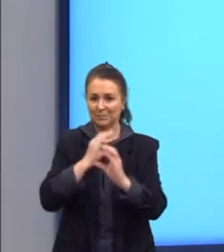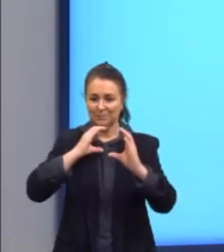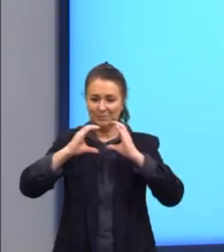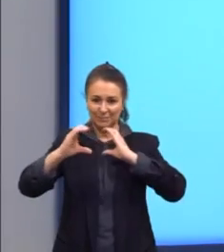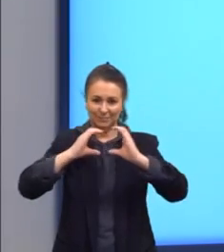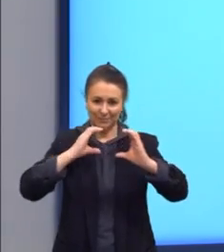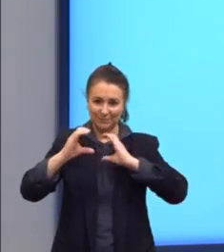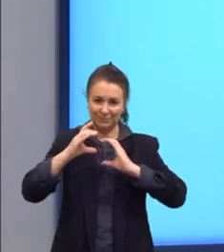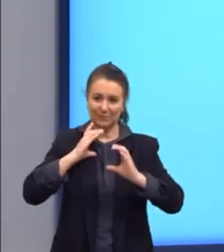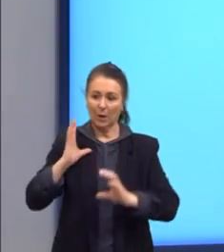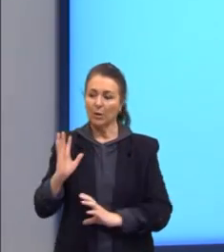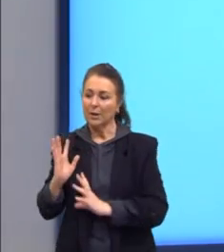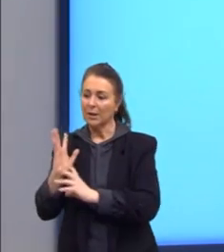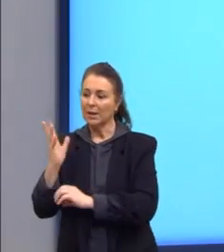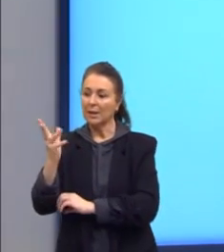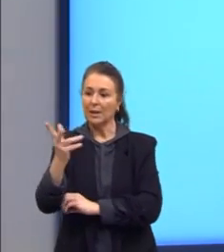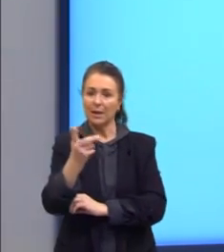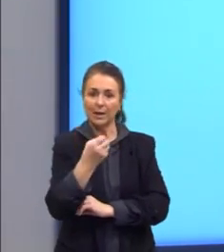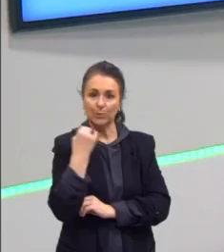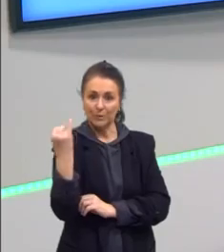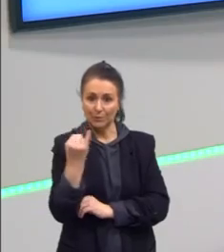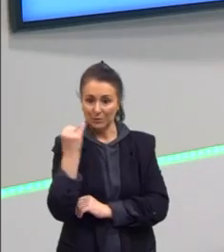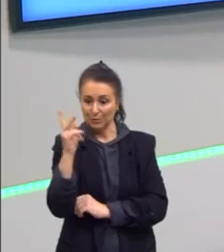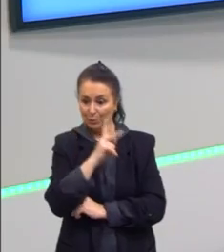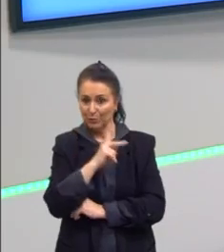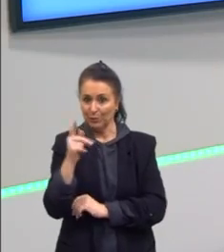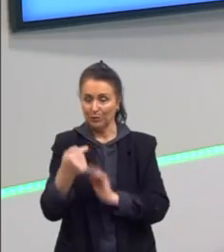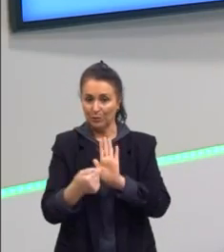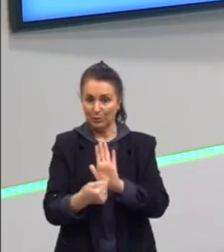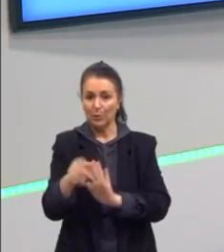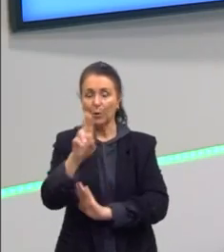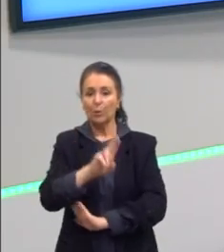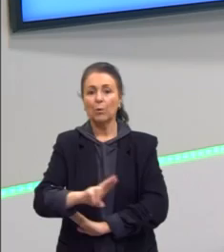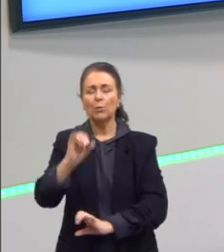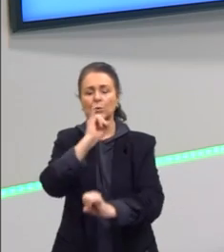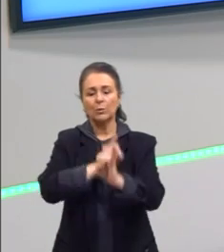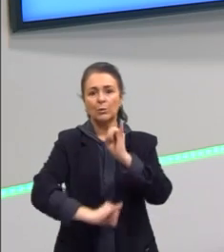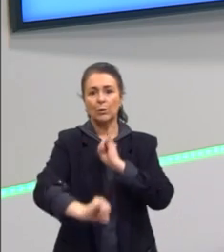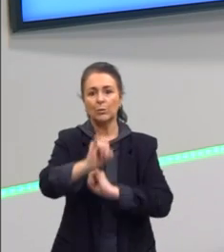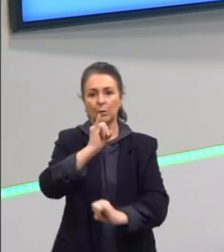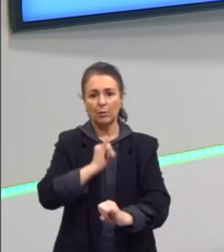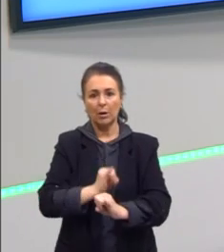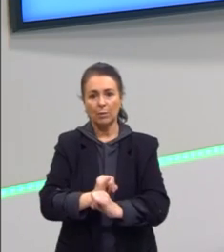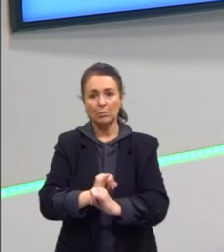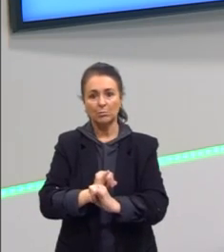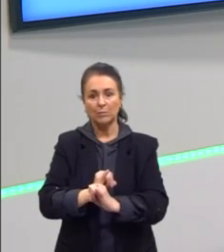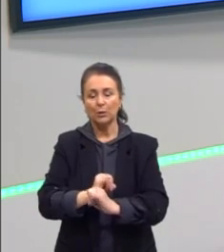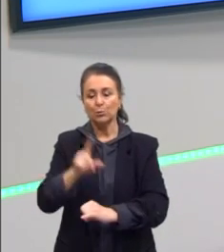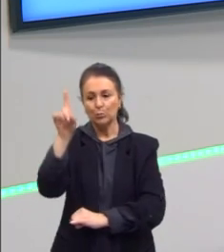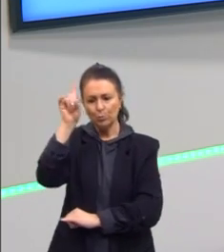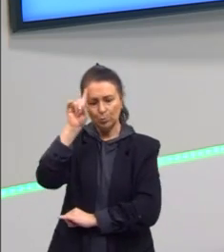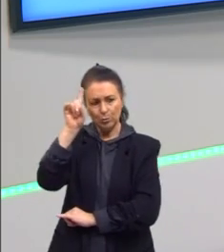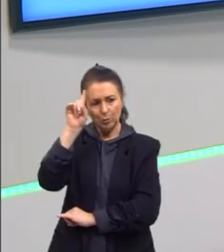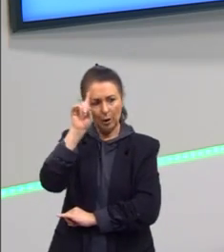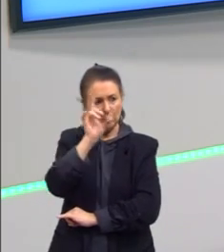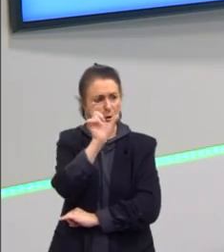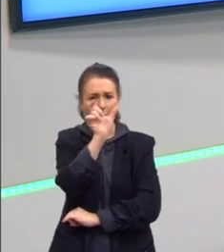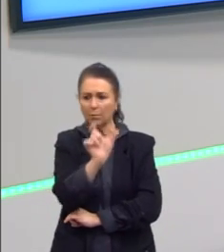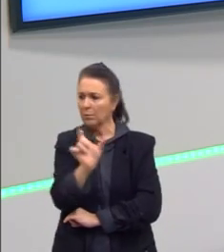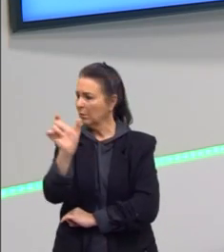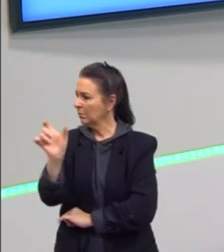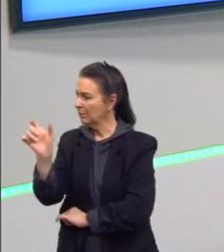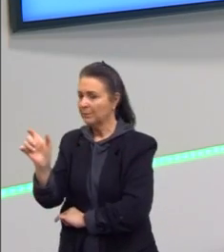Alguns dados importantes que eu trouxe aqui para vocês sobre o uso de internet no nosso dia a dia. Vou